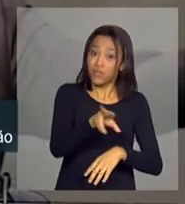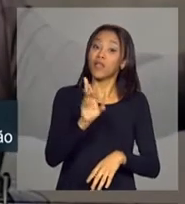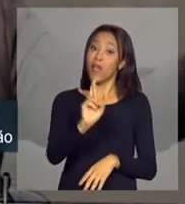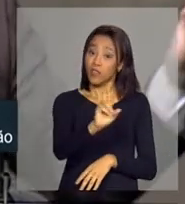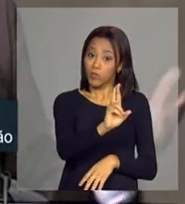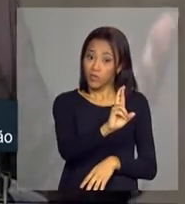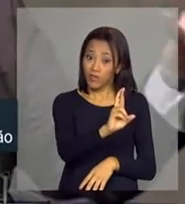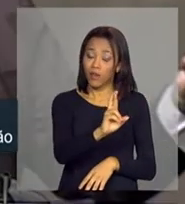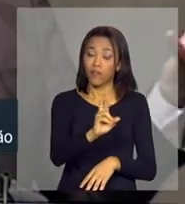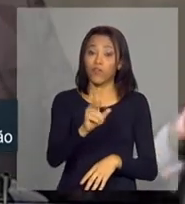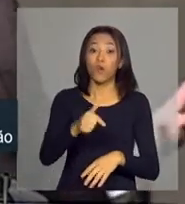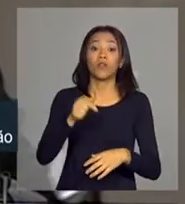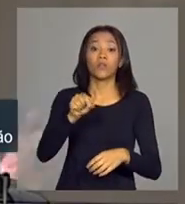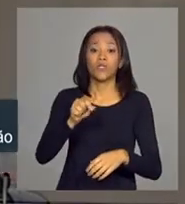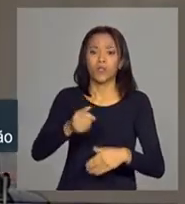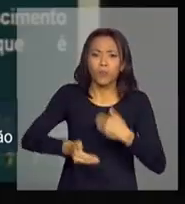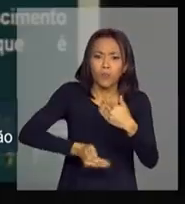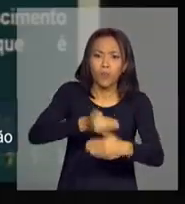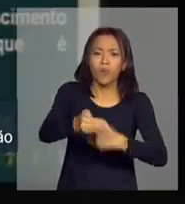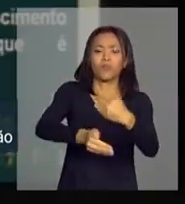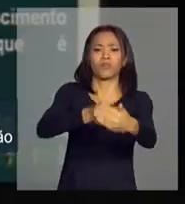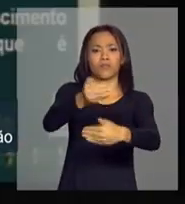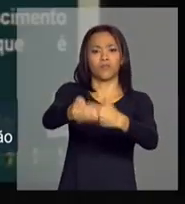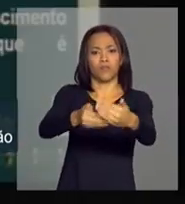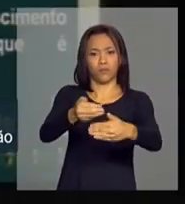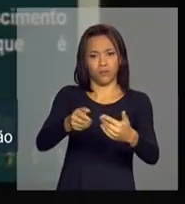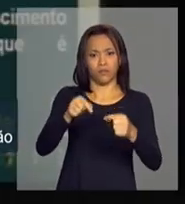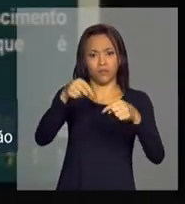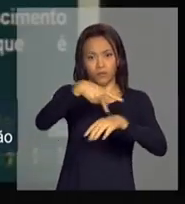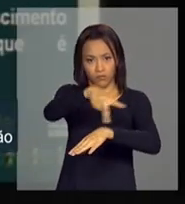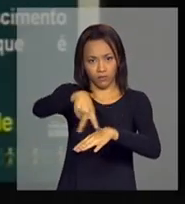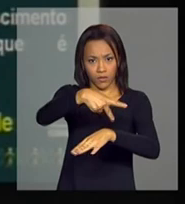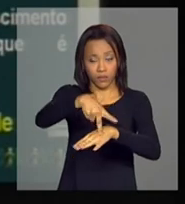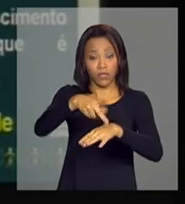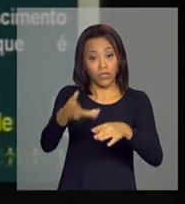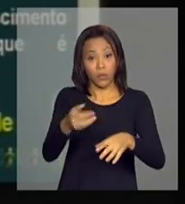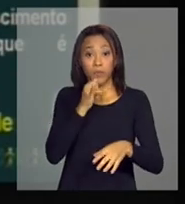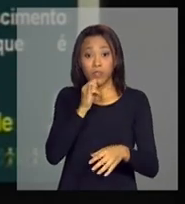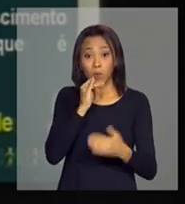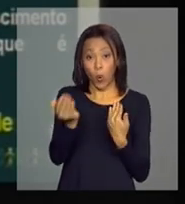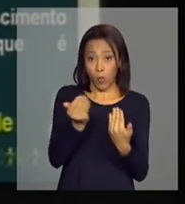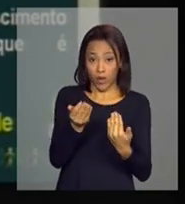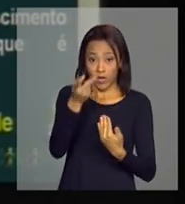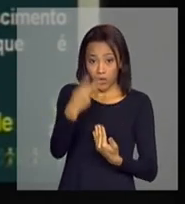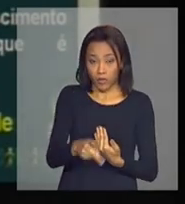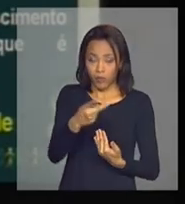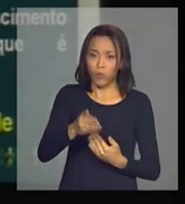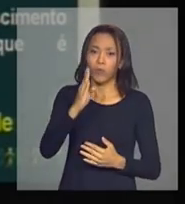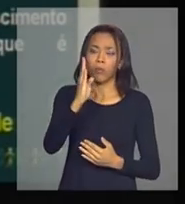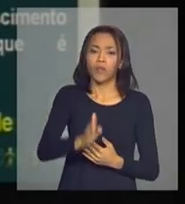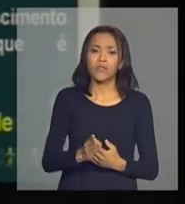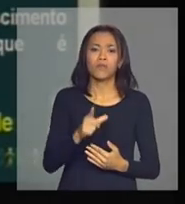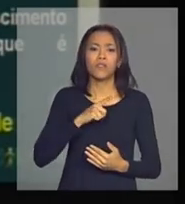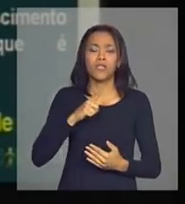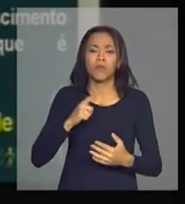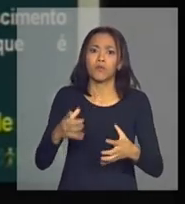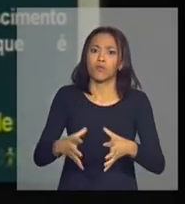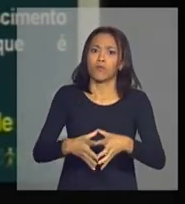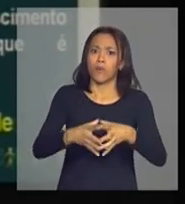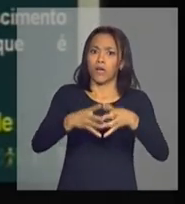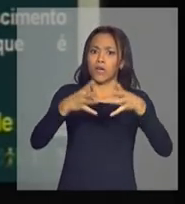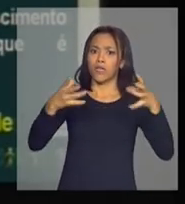importante do processo de crescimento. E, no caso brasileiro, nós temos aí, dentro dessa parcela, uma enorme